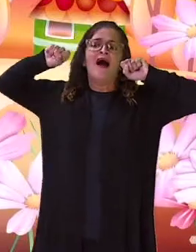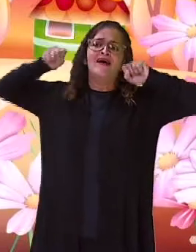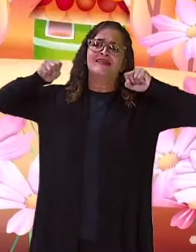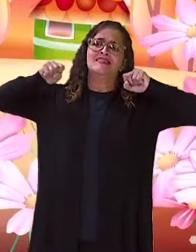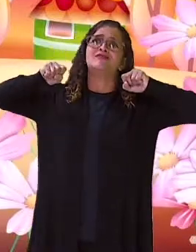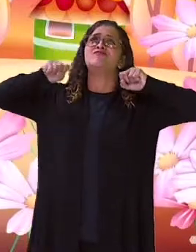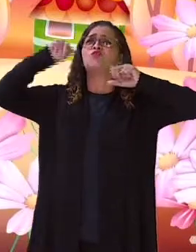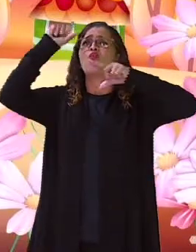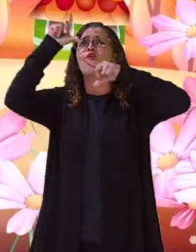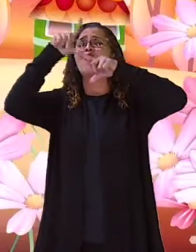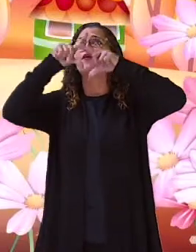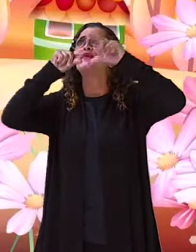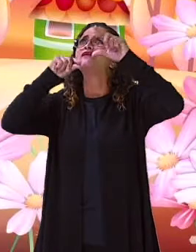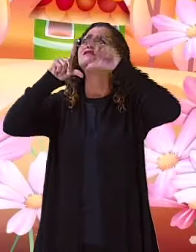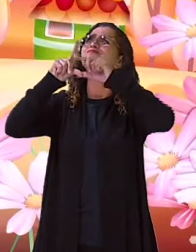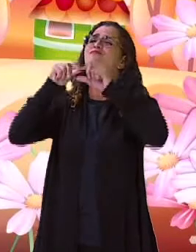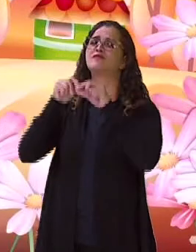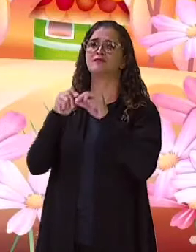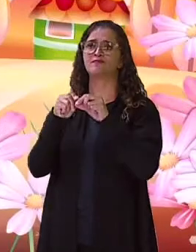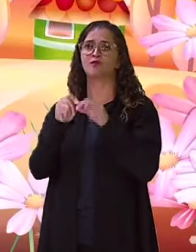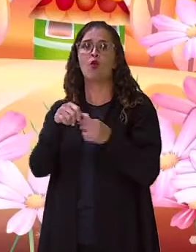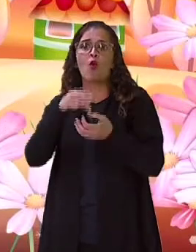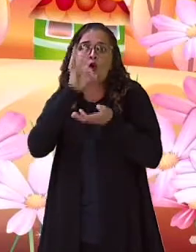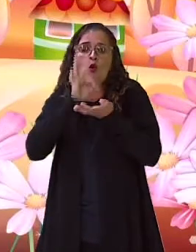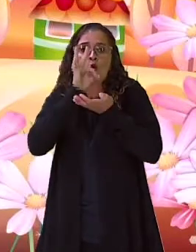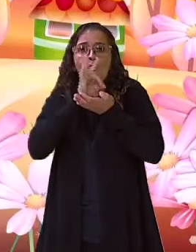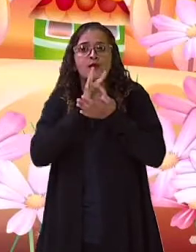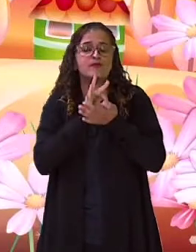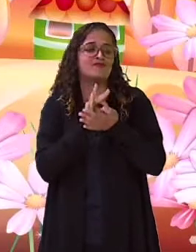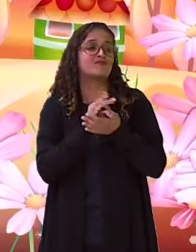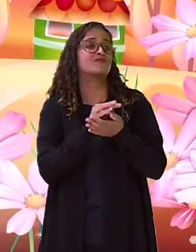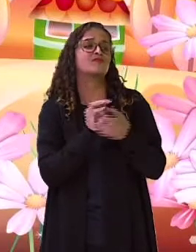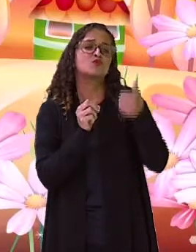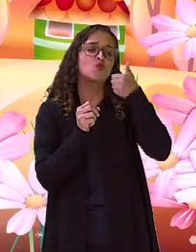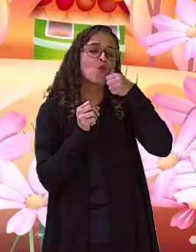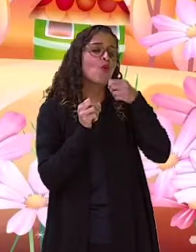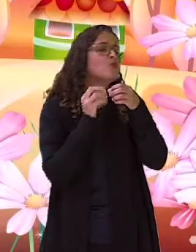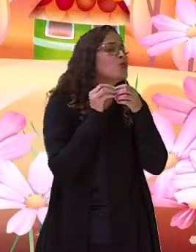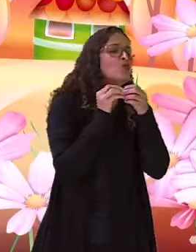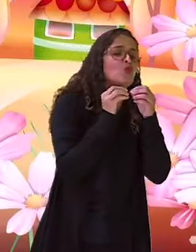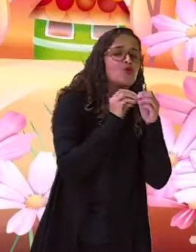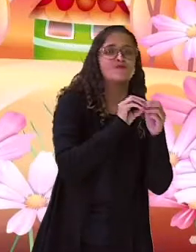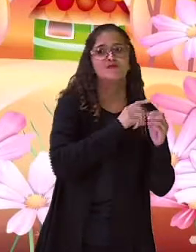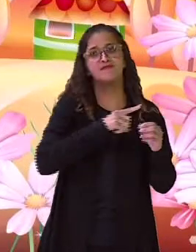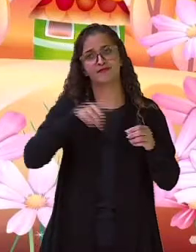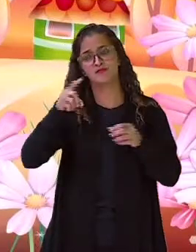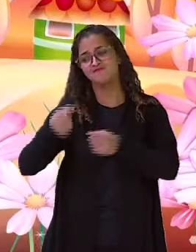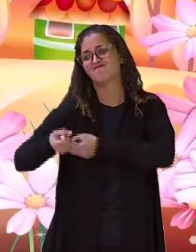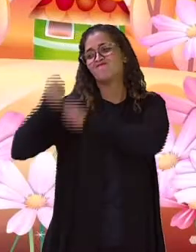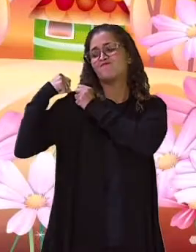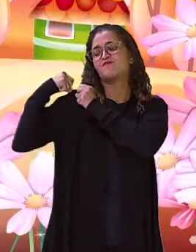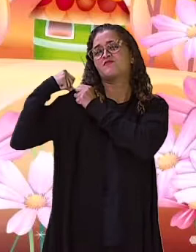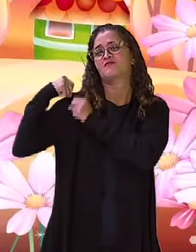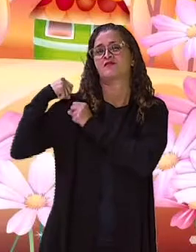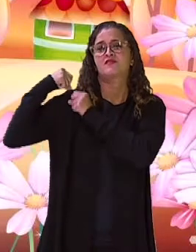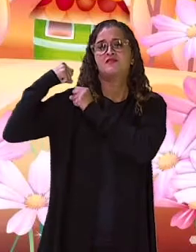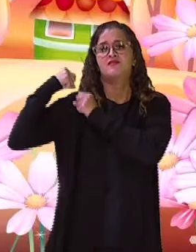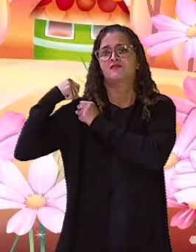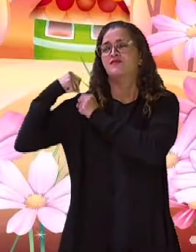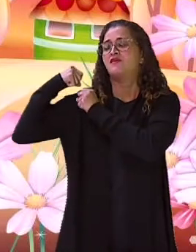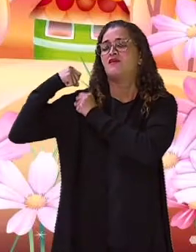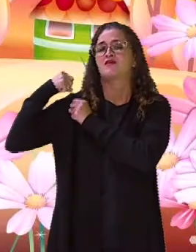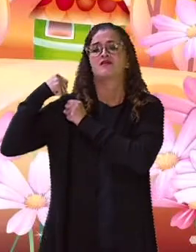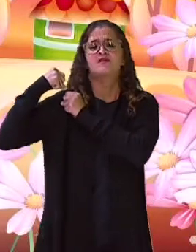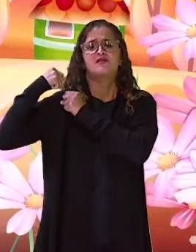despediu-se da mulher, pegou a enxada e foi para a roça. Aquele dia estava preparando a terra